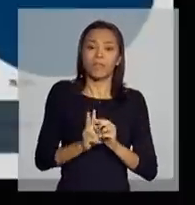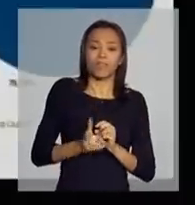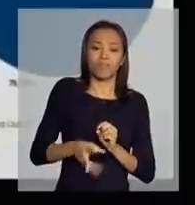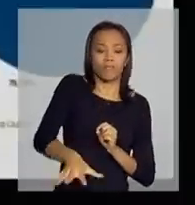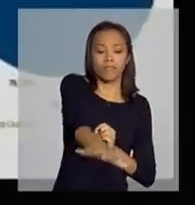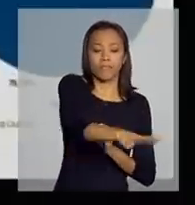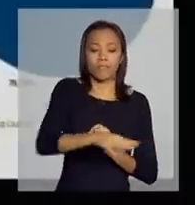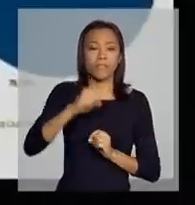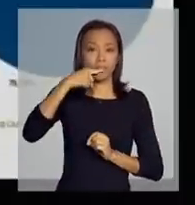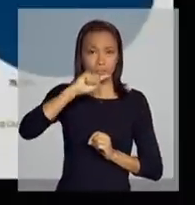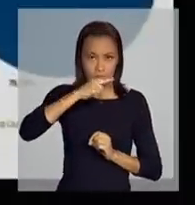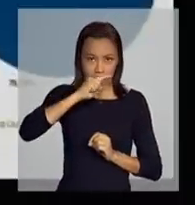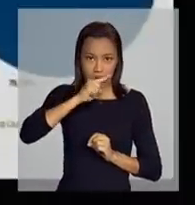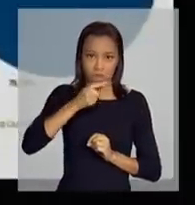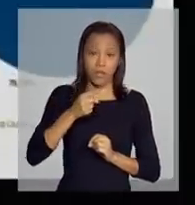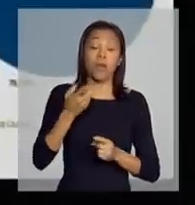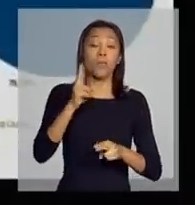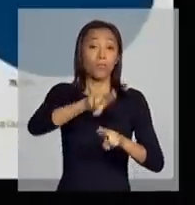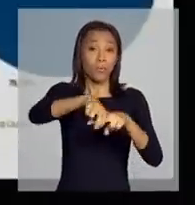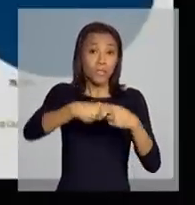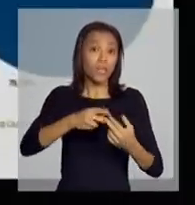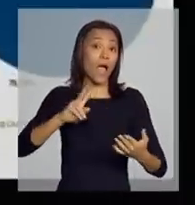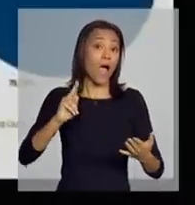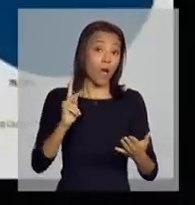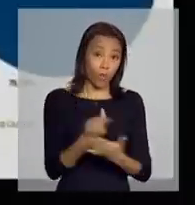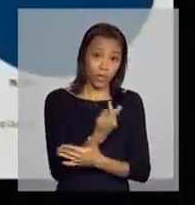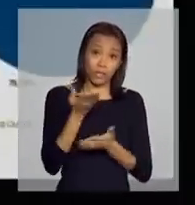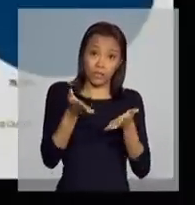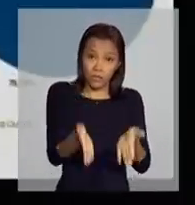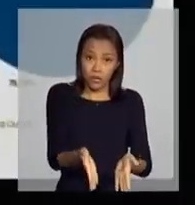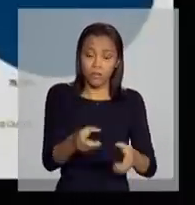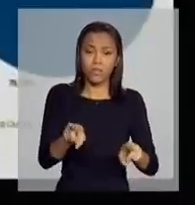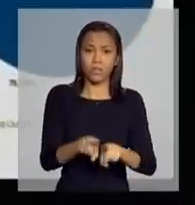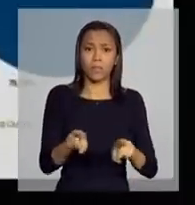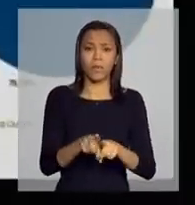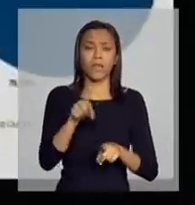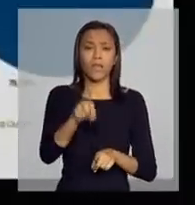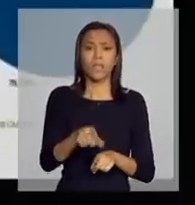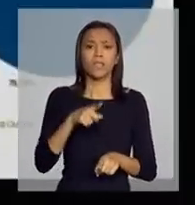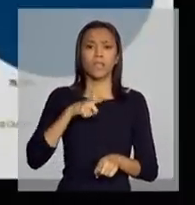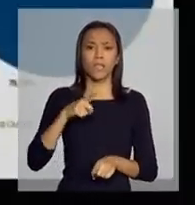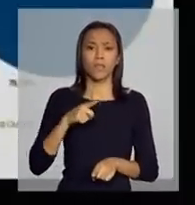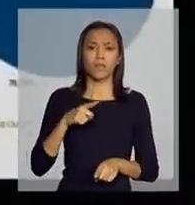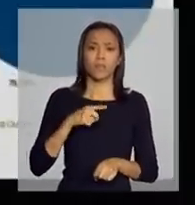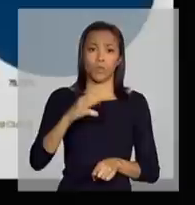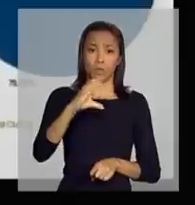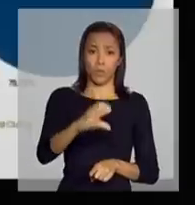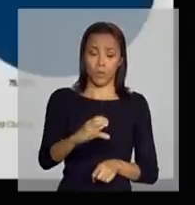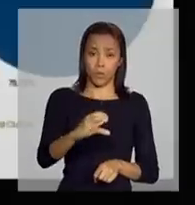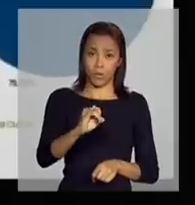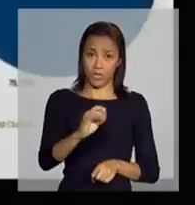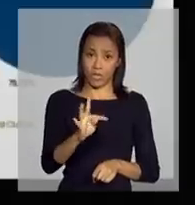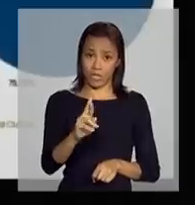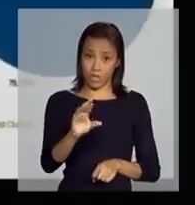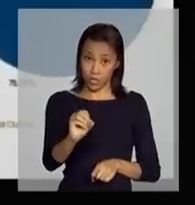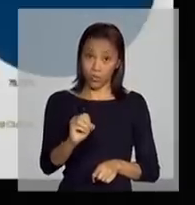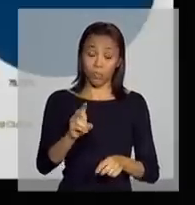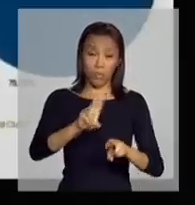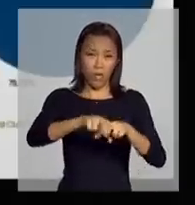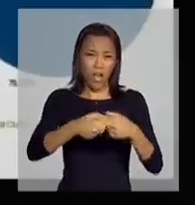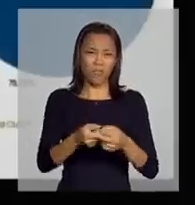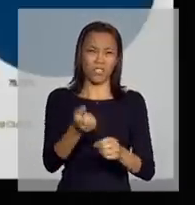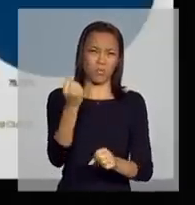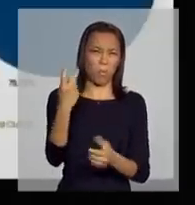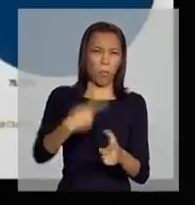então é por isso que acontece esse tipo de substituição, e aqui no caso também do citros, sobretudo em função da grande crise no ano